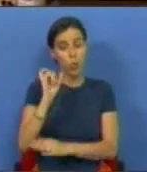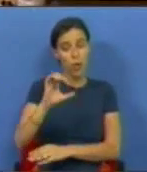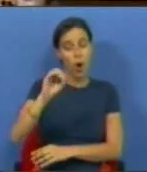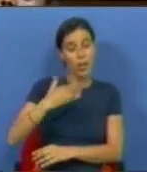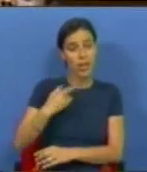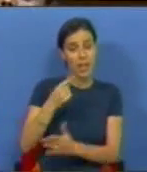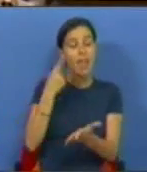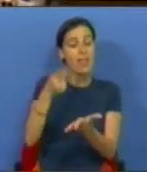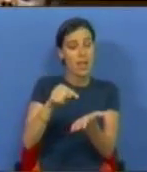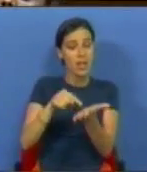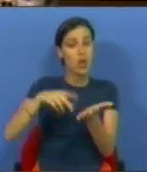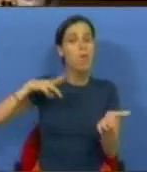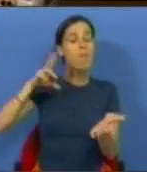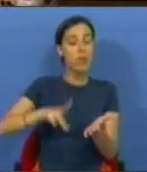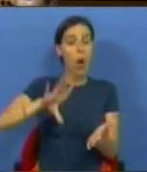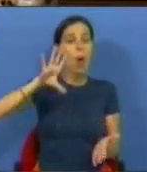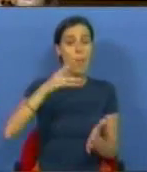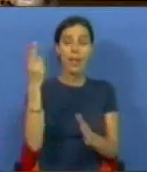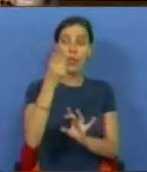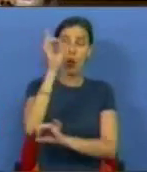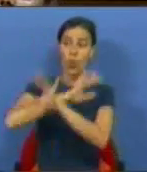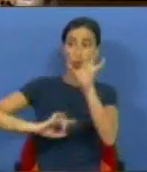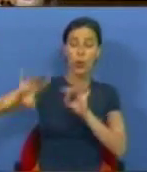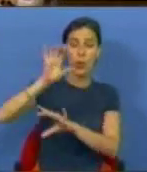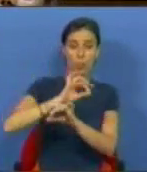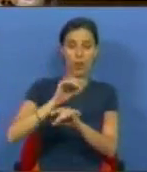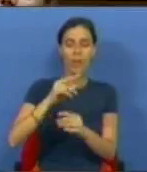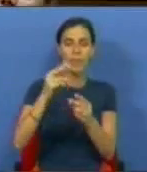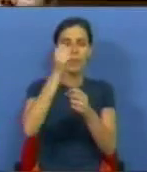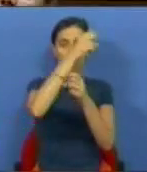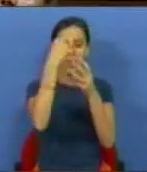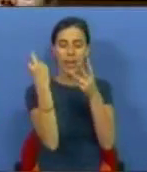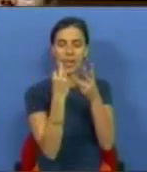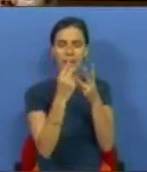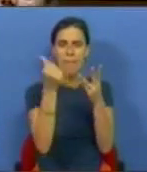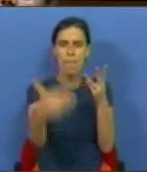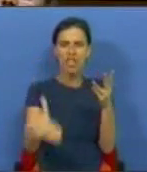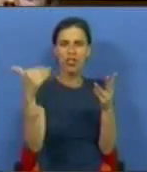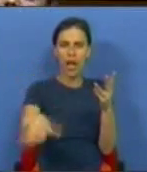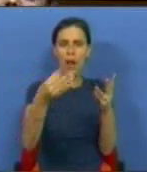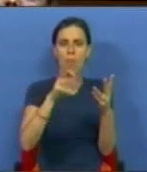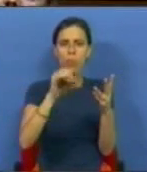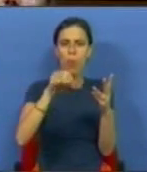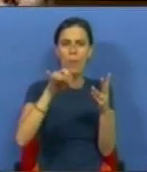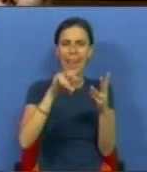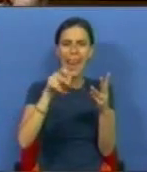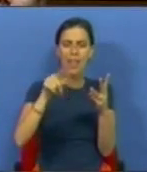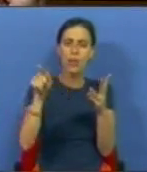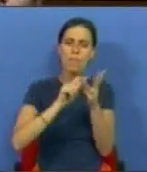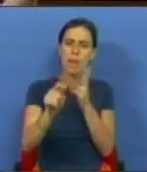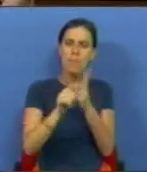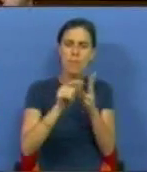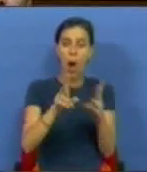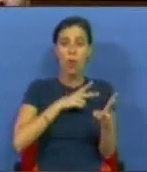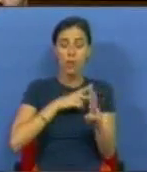também se diz que Portugal é o país da União Europeia com as terceiras propinas mais caras, sabendo nós que os